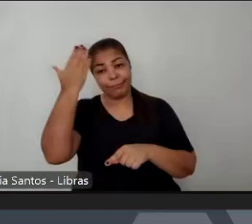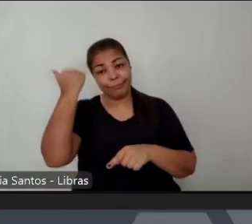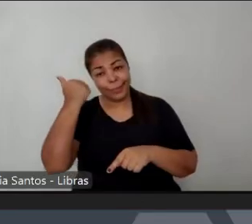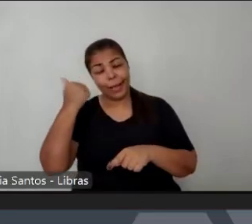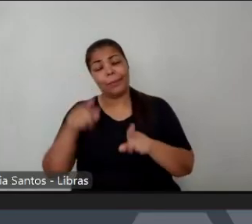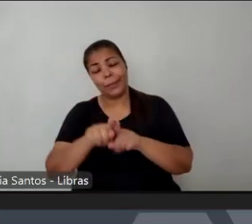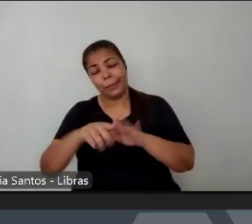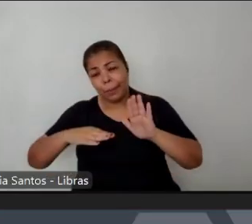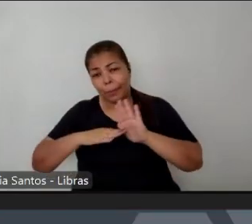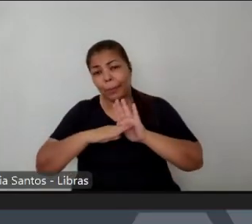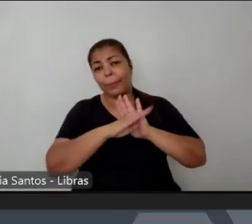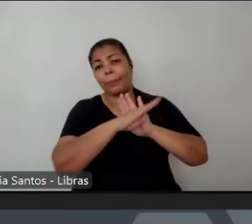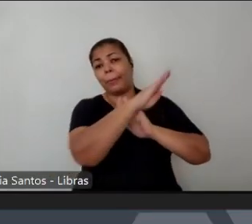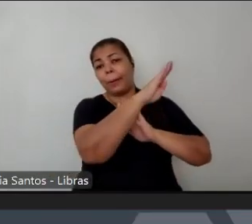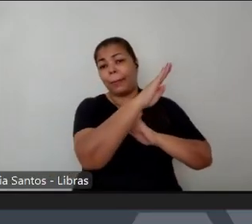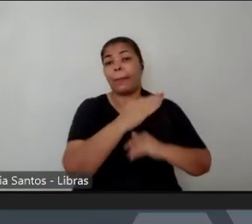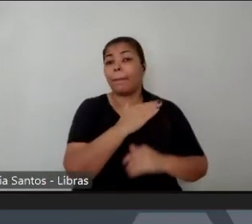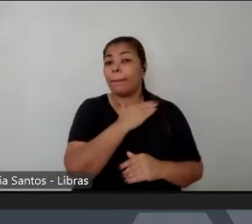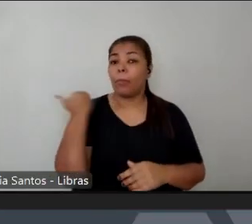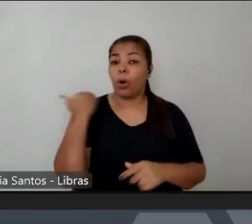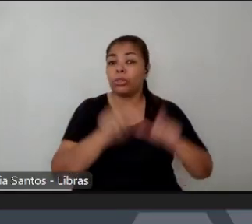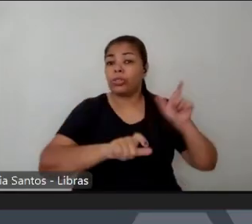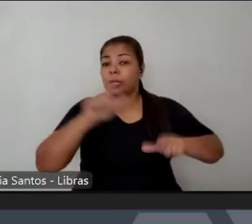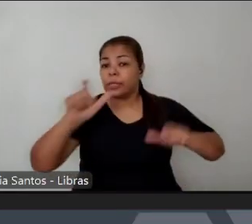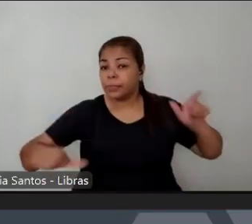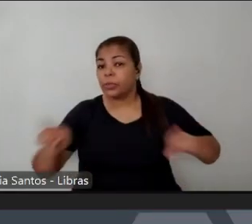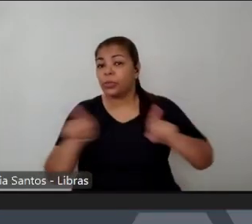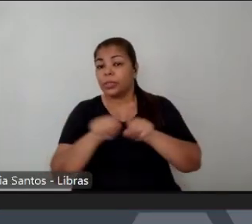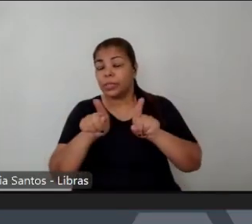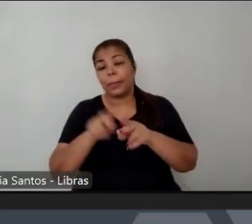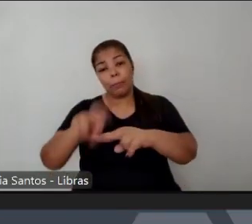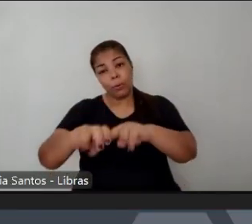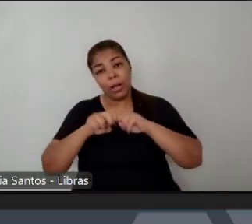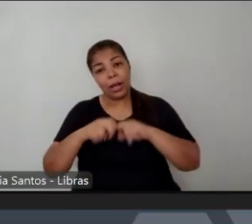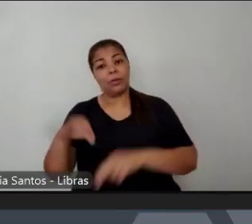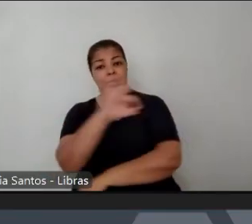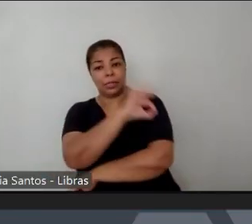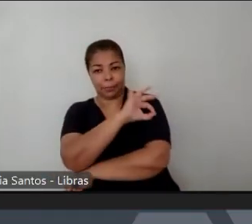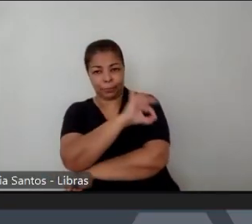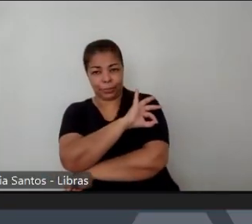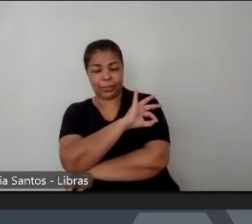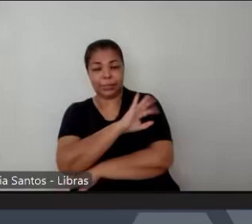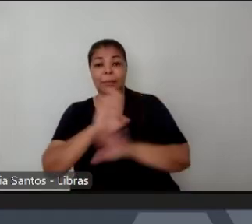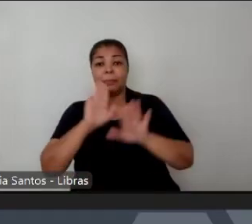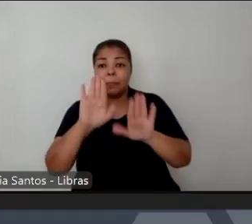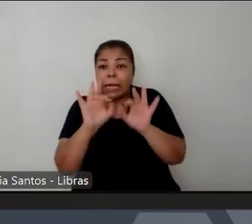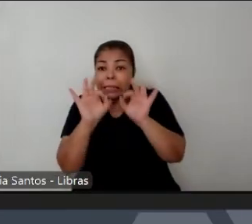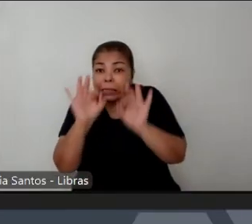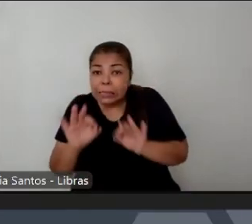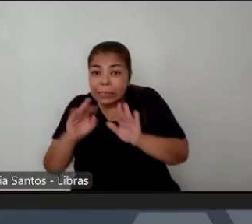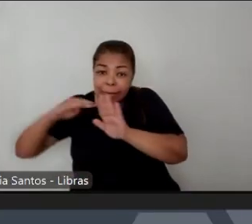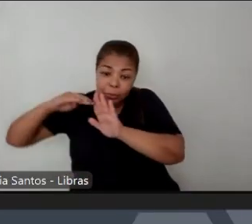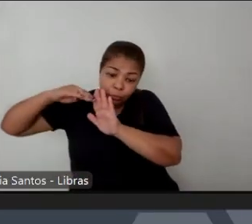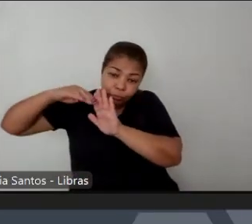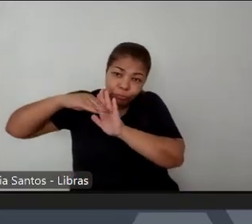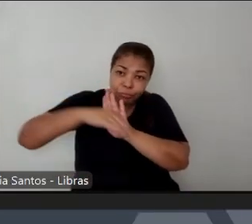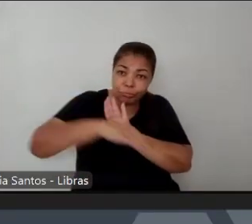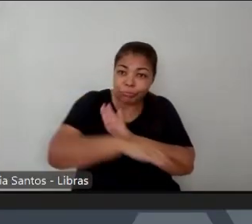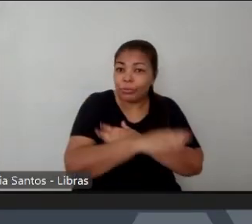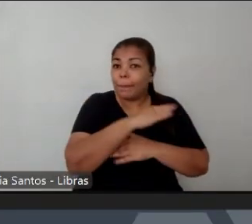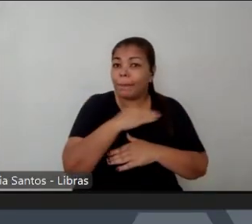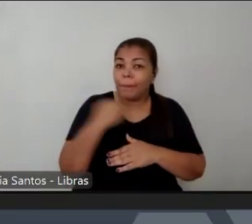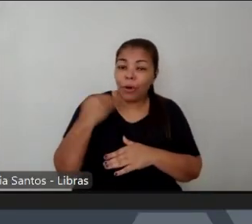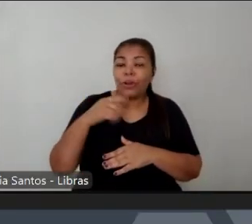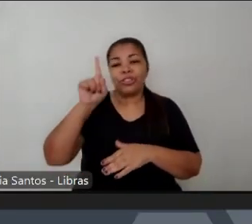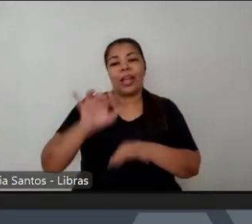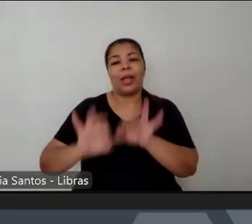pelo menos forma sustentável e o que tem causado queda de homicídio é a organização do crime o que dá a sensação